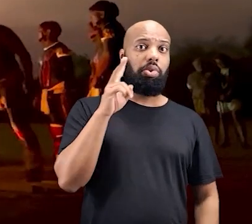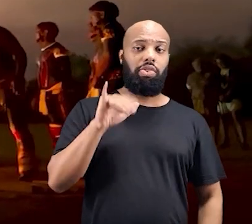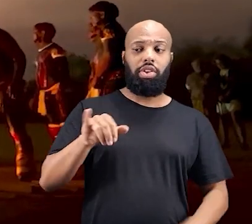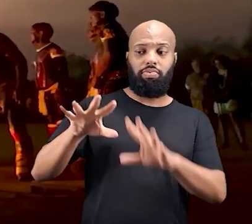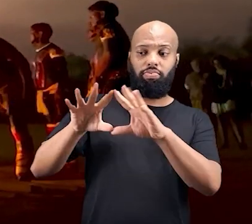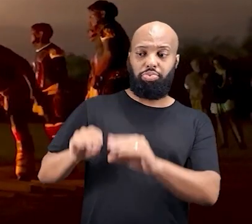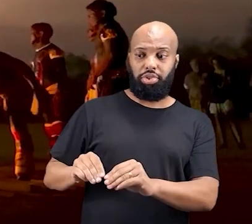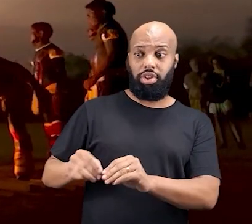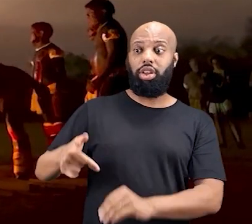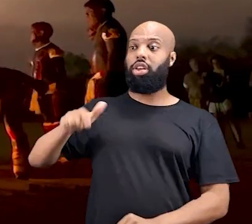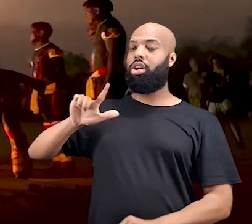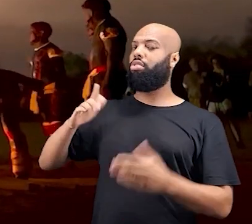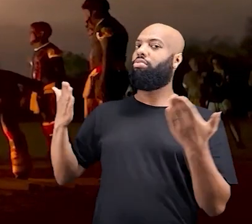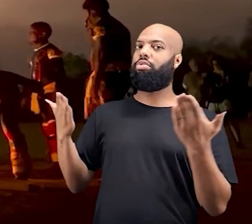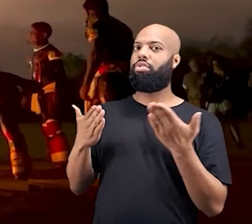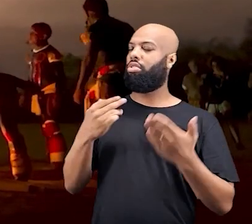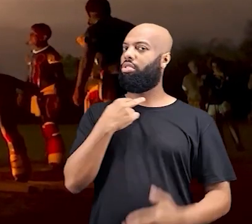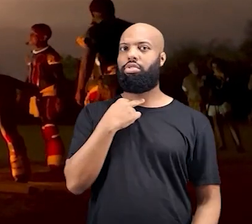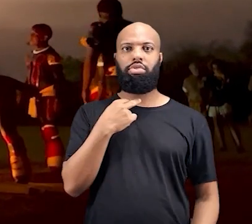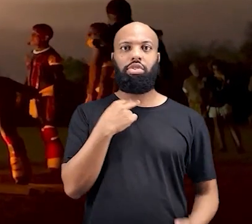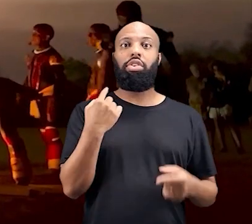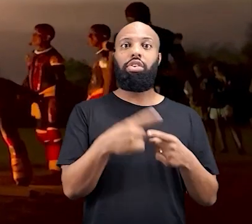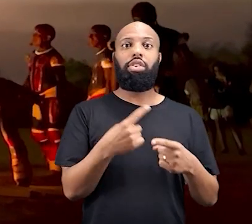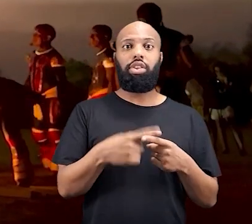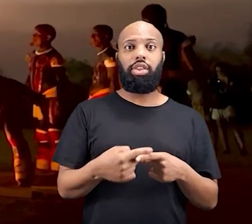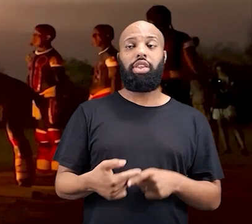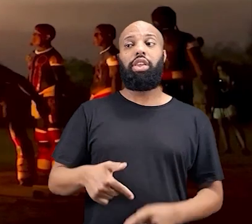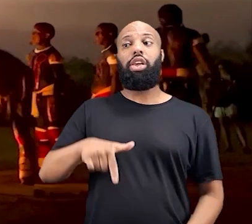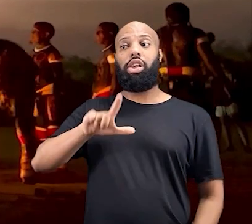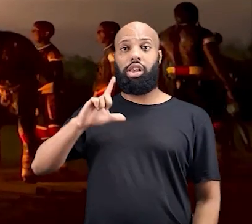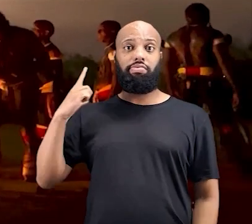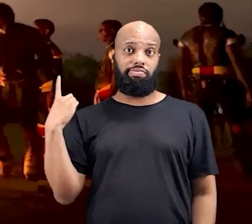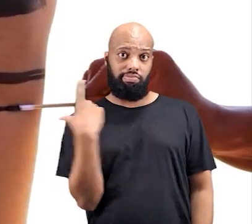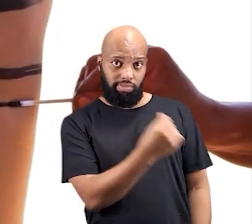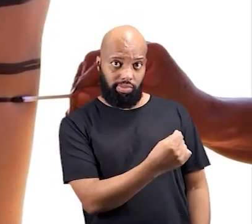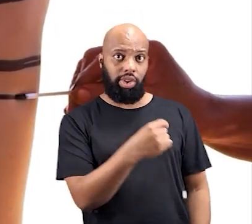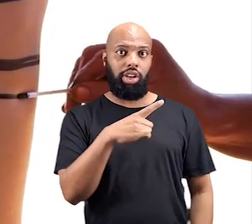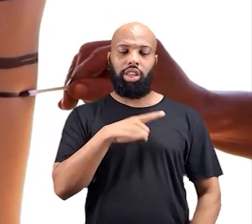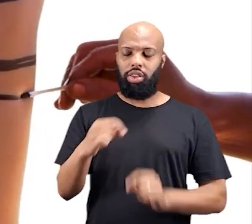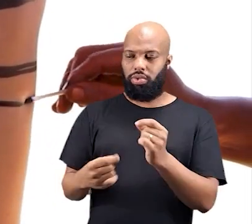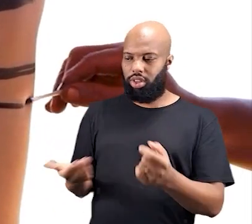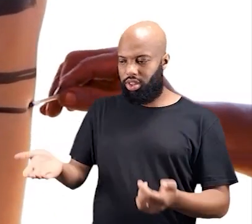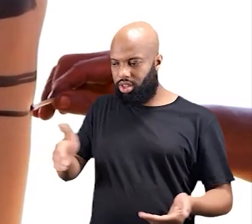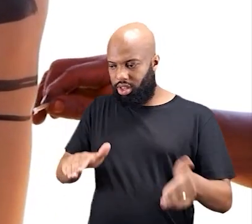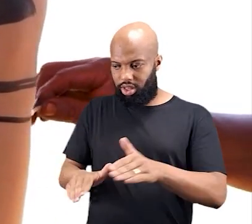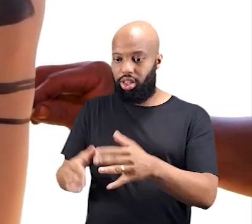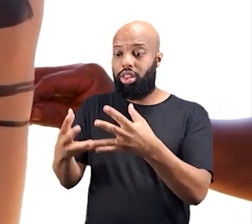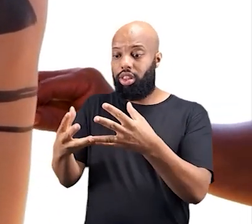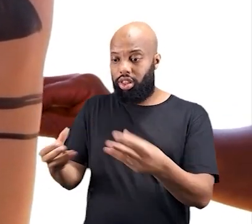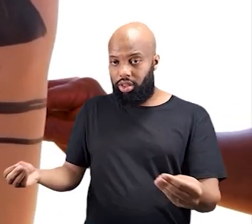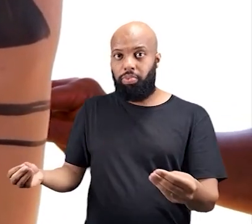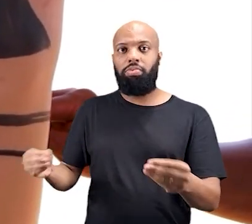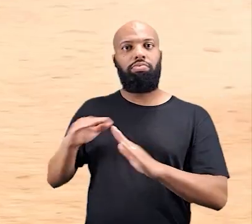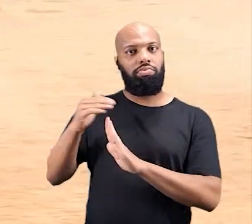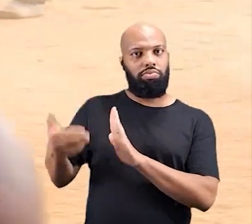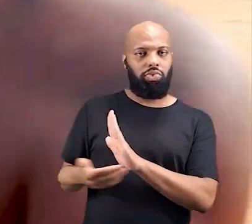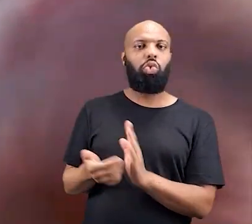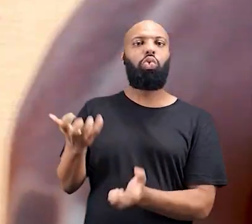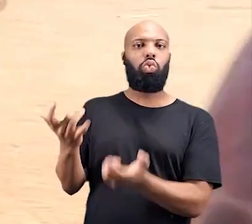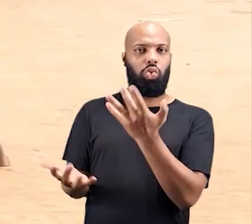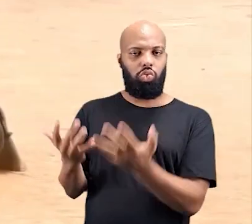tem que apagar toda a fogueira. Não é só cuidar dos enfeites, não é só cuidar da